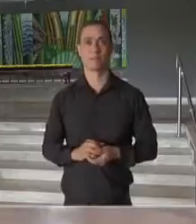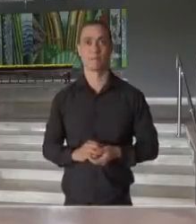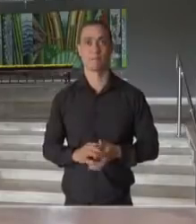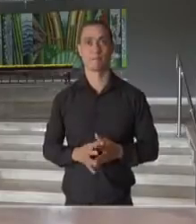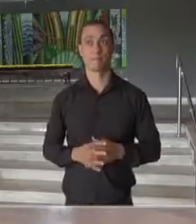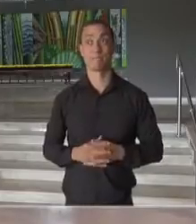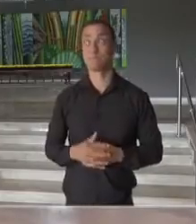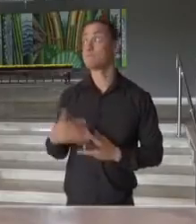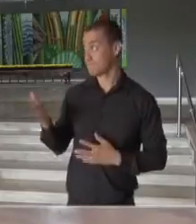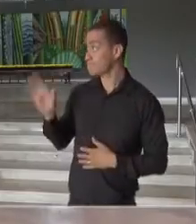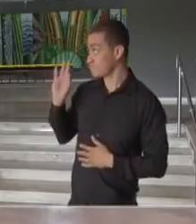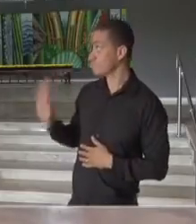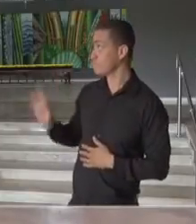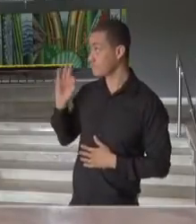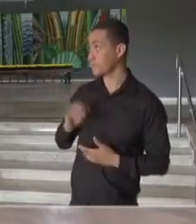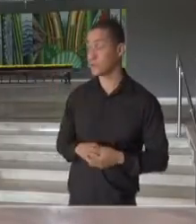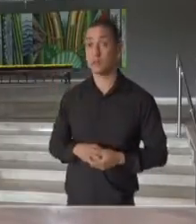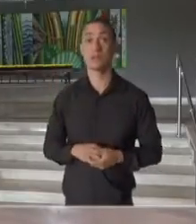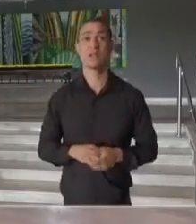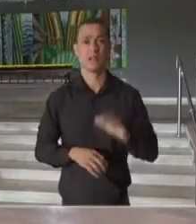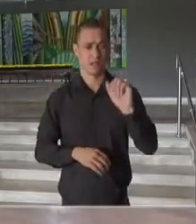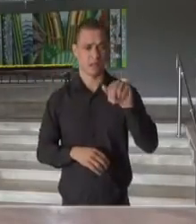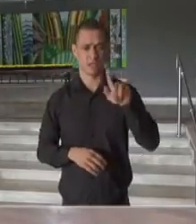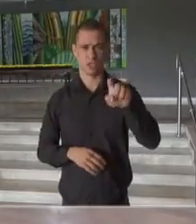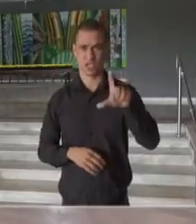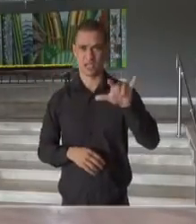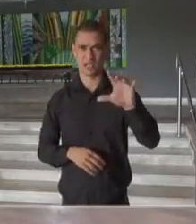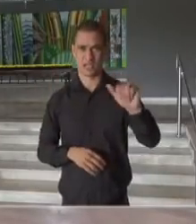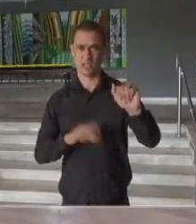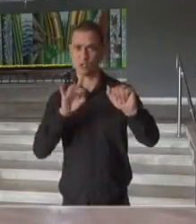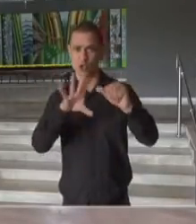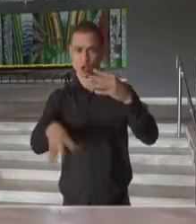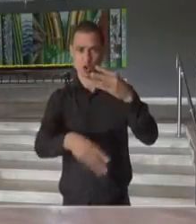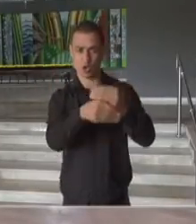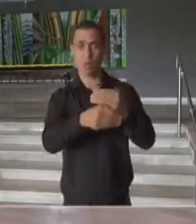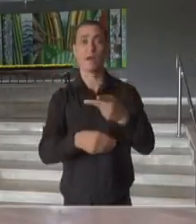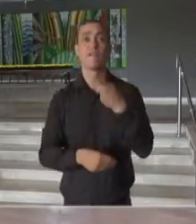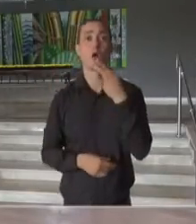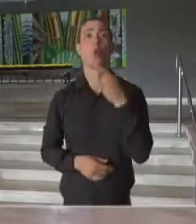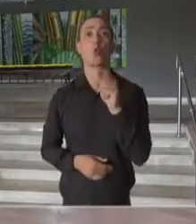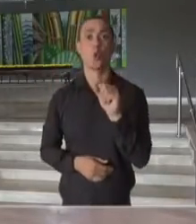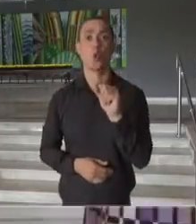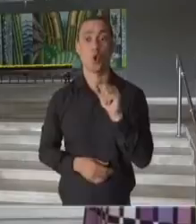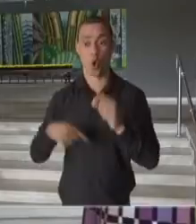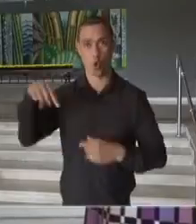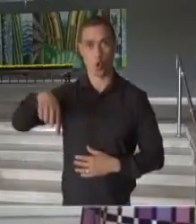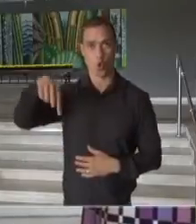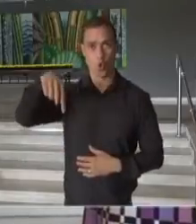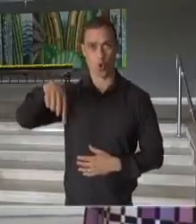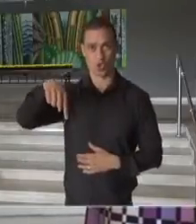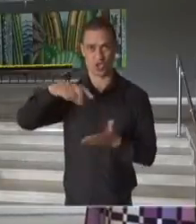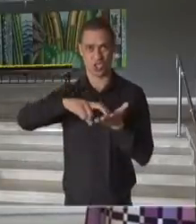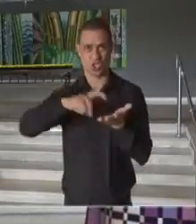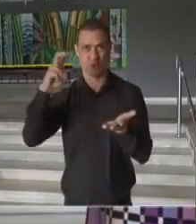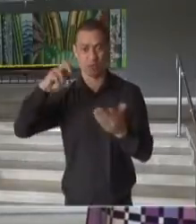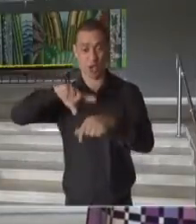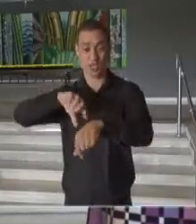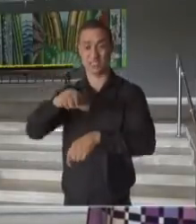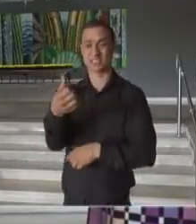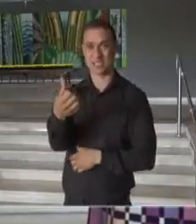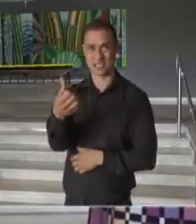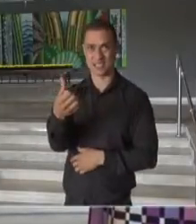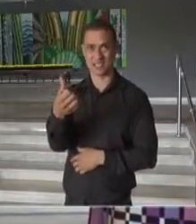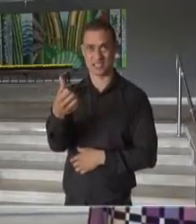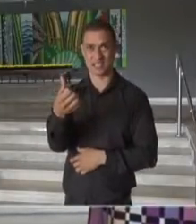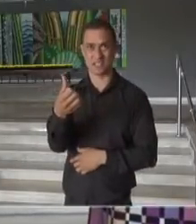Exatamente. Bom, Angélica, eu quero aproveitar para mencionar que cheguei hoje de manhã, às 6 horas da manhã, de